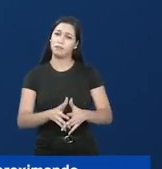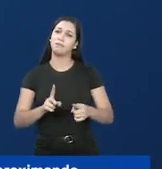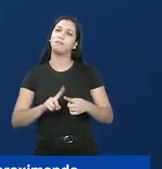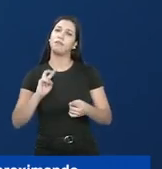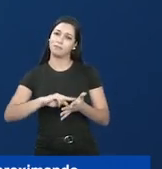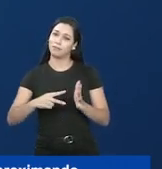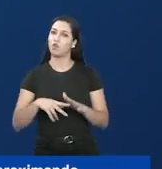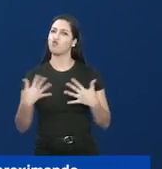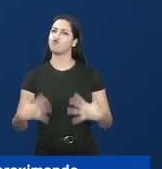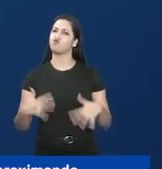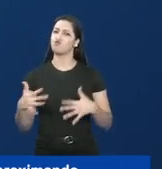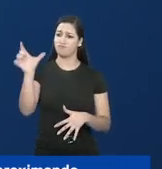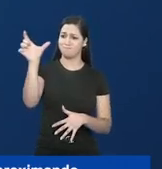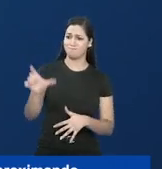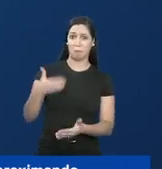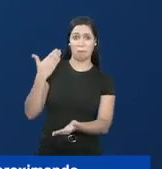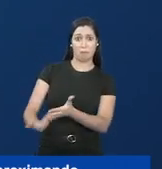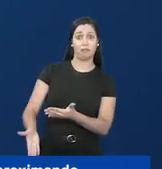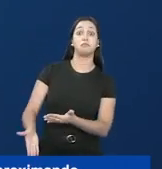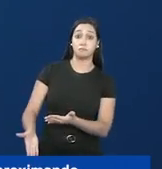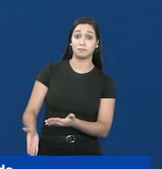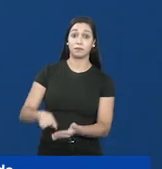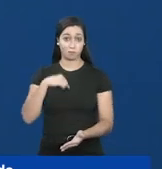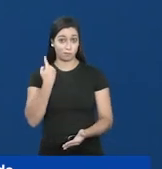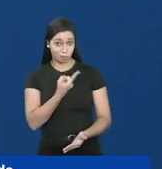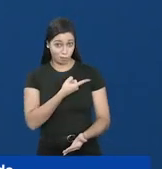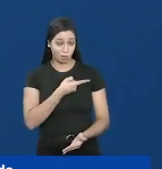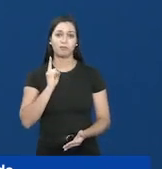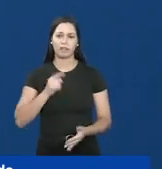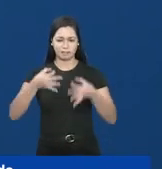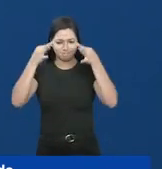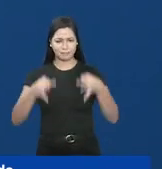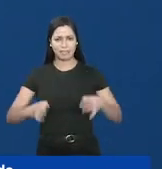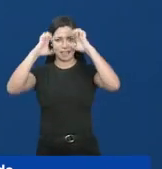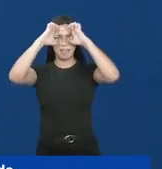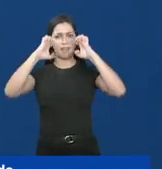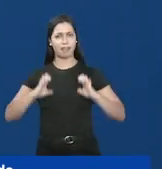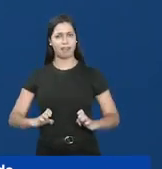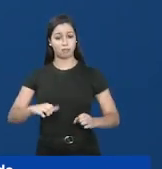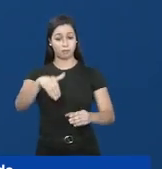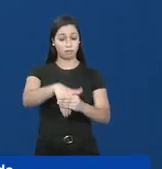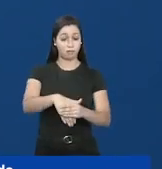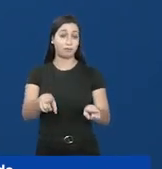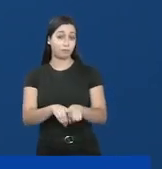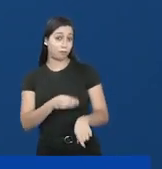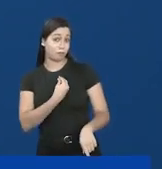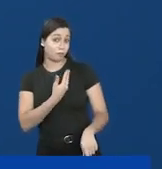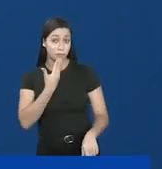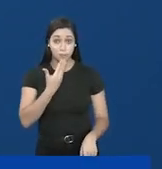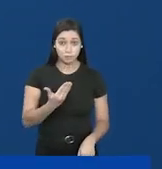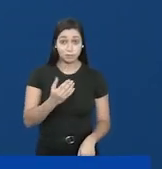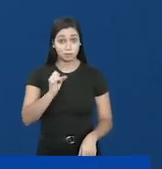apenas o desespero de quem vê a derrota se aproximando. Resta a nós, que somos limpos nas eleições e na vida,